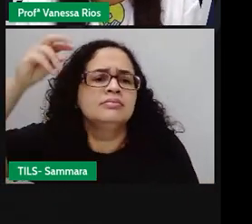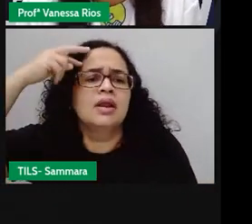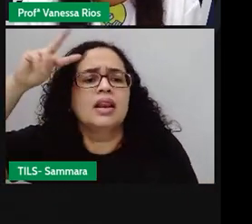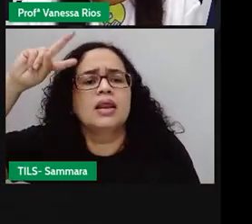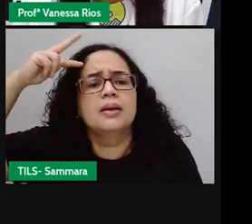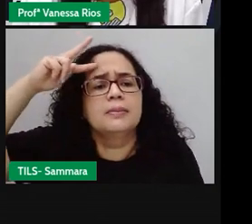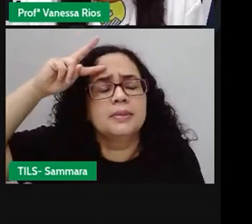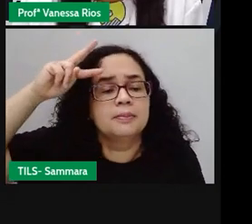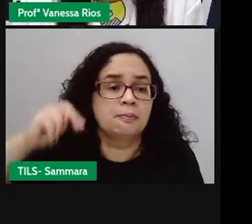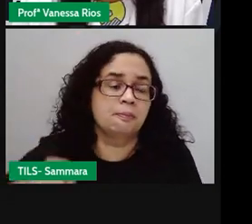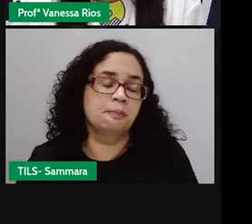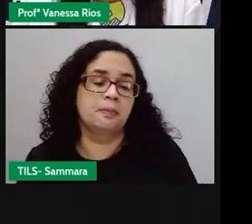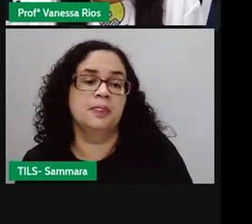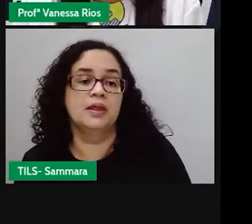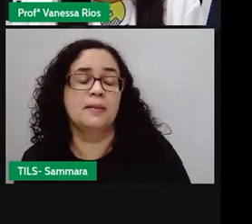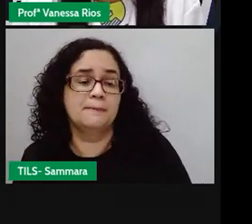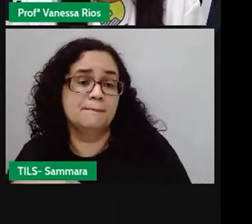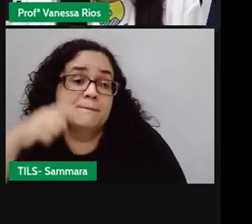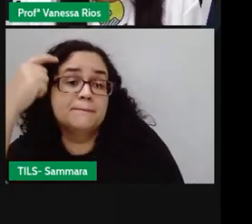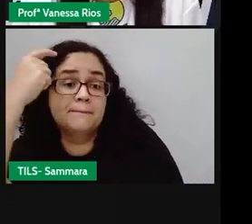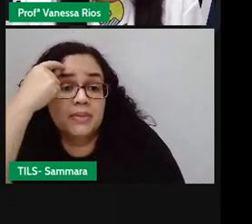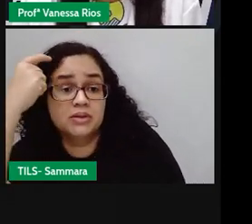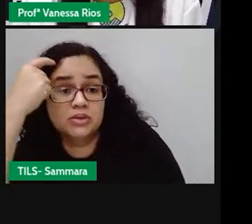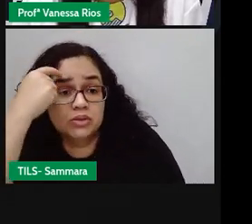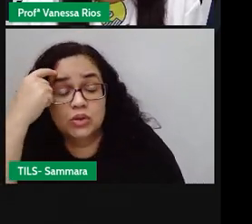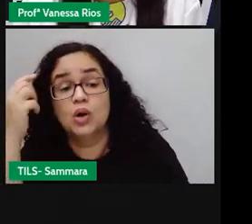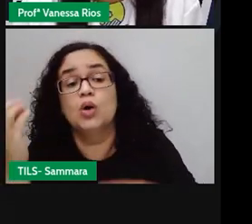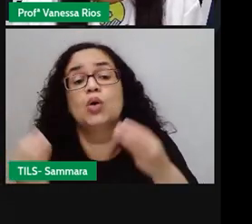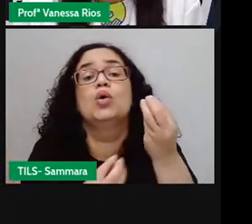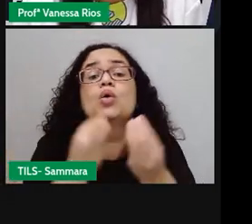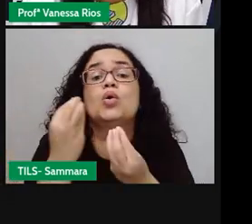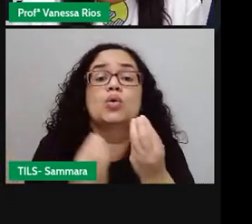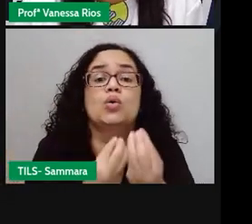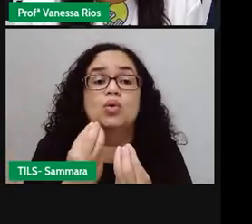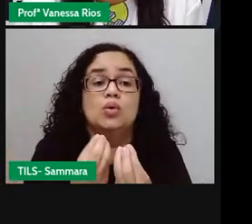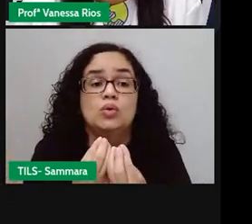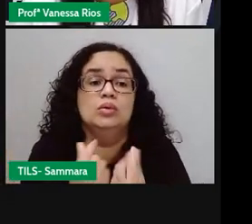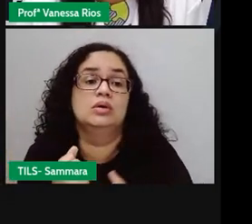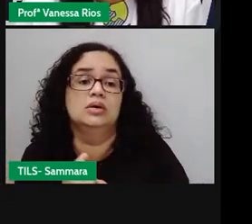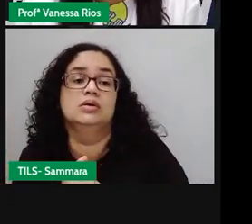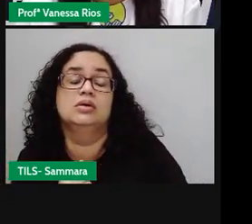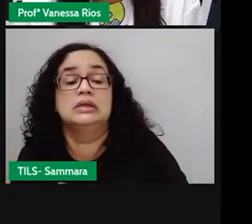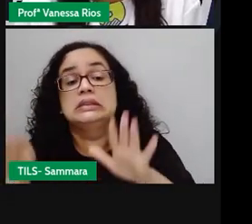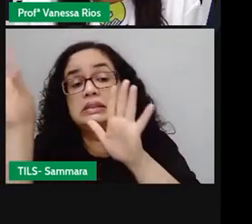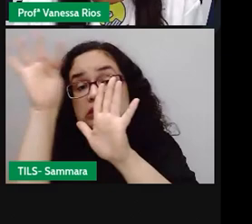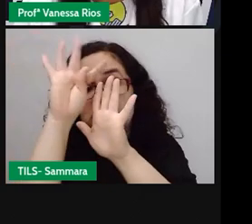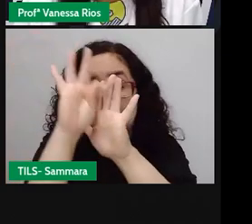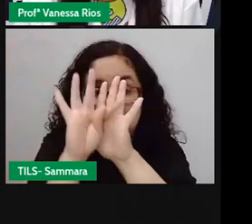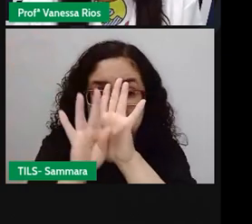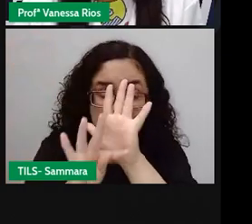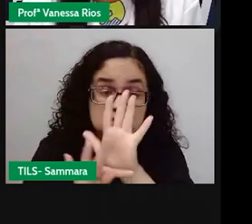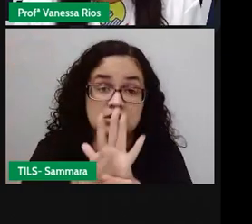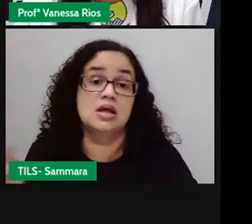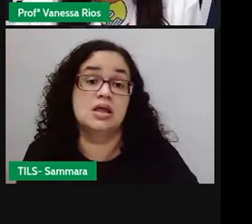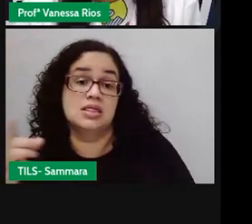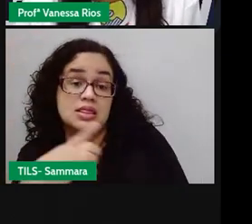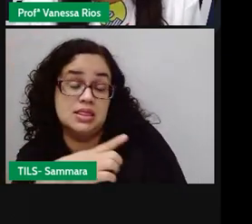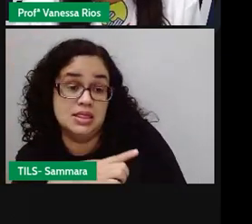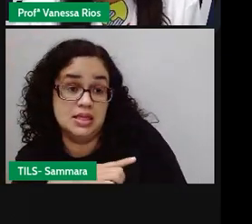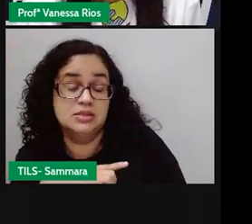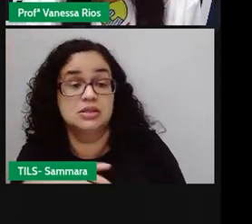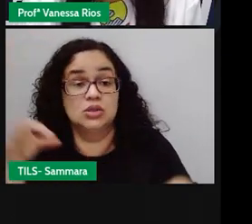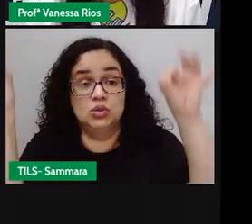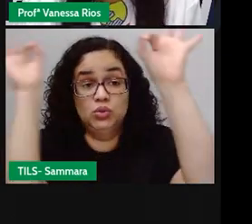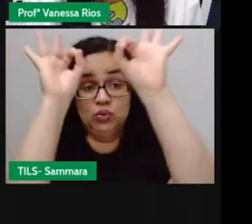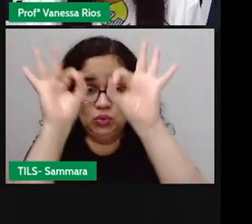memória e pensar um pouquinho como é que a estrutura e como é que esses tipos de textos, eles aparecem, eles se